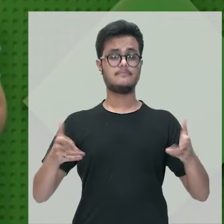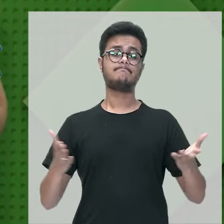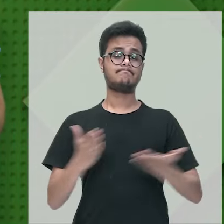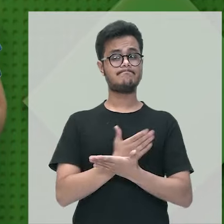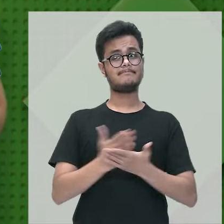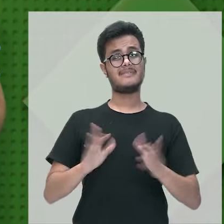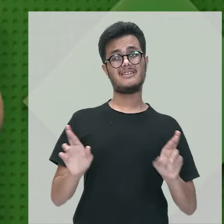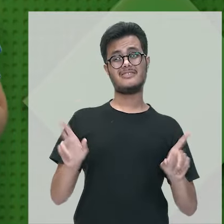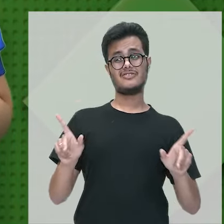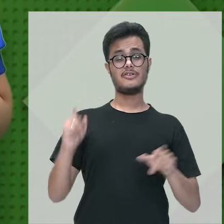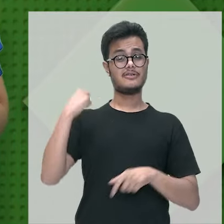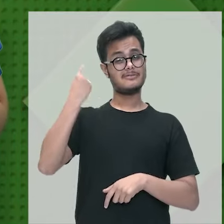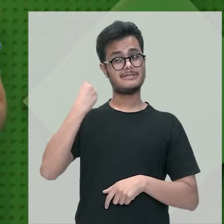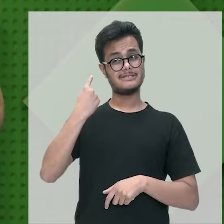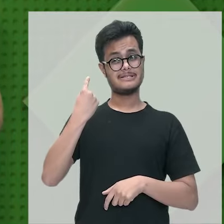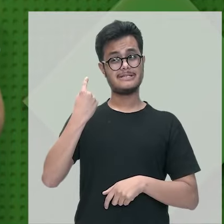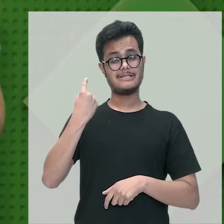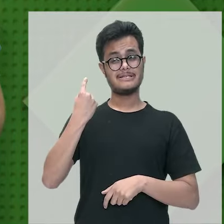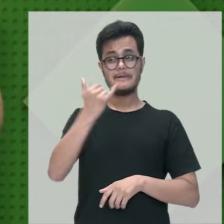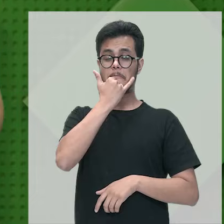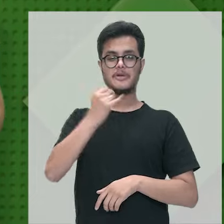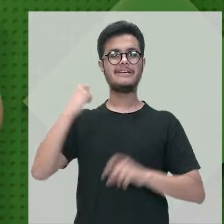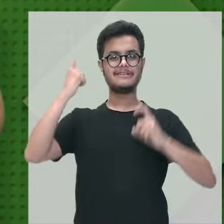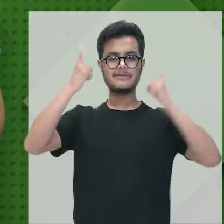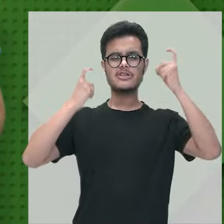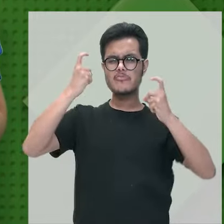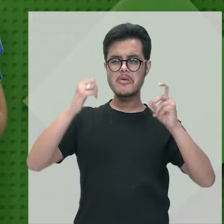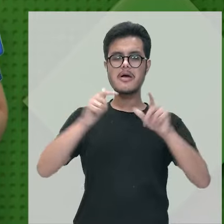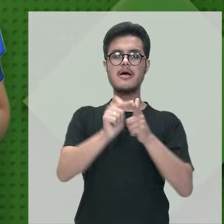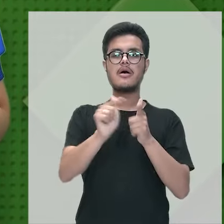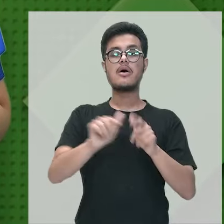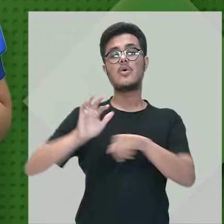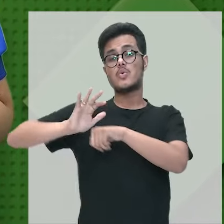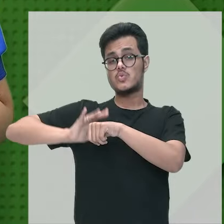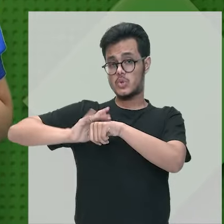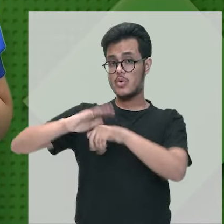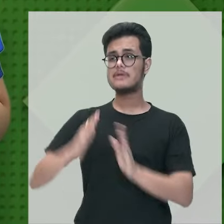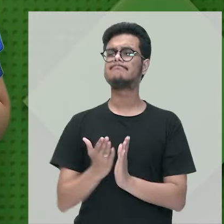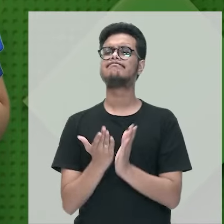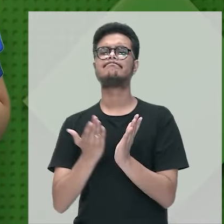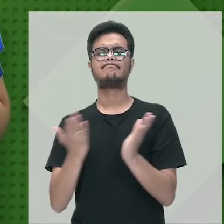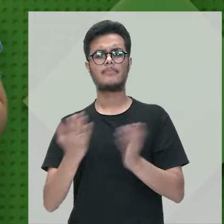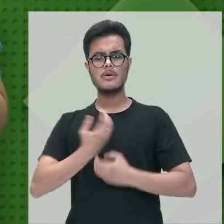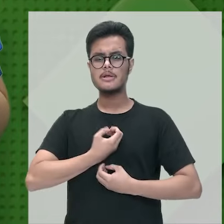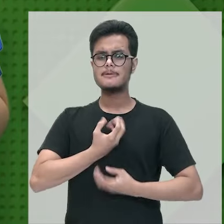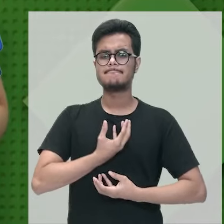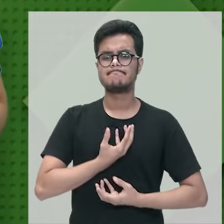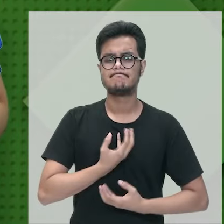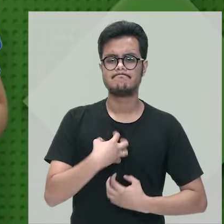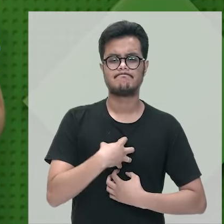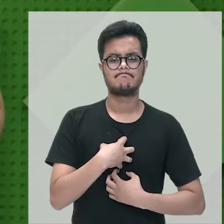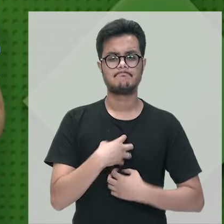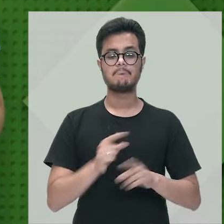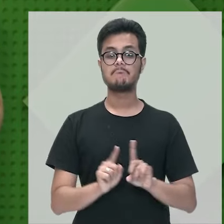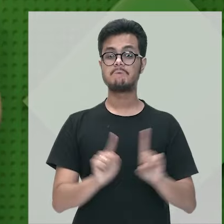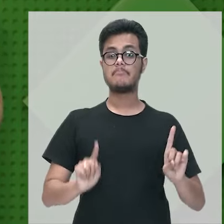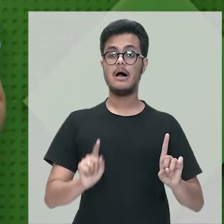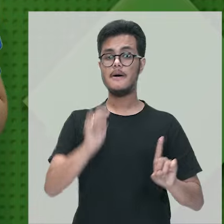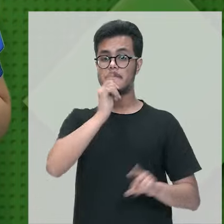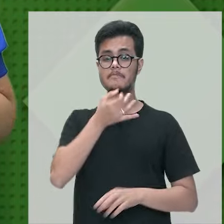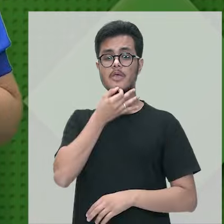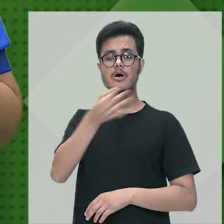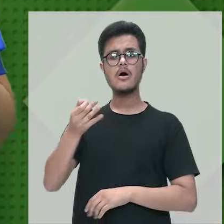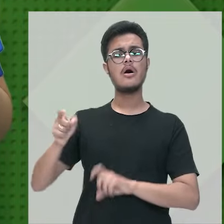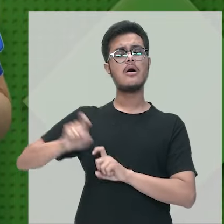muitas vezes dificultam, né? A gente identificar qual doença está sendo ali manifestada para isso a gente trouxe a